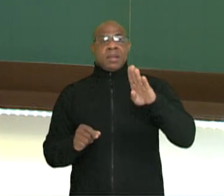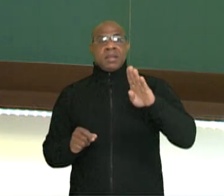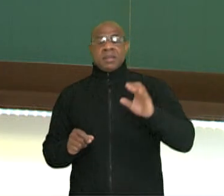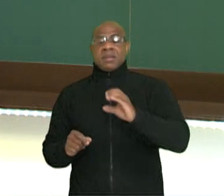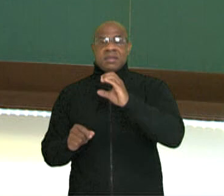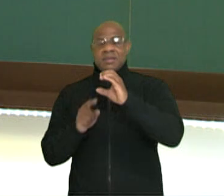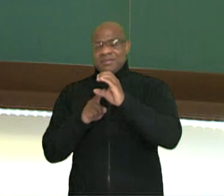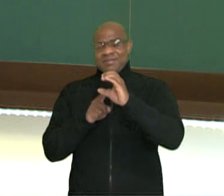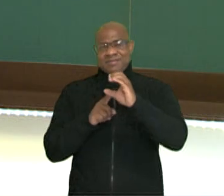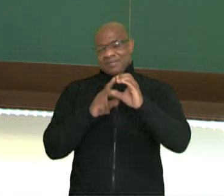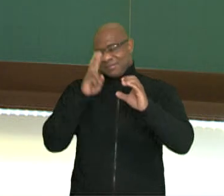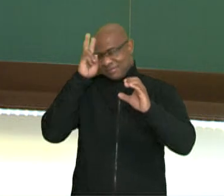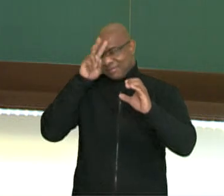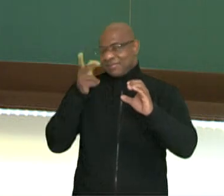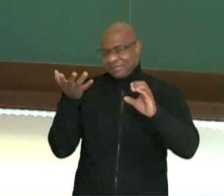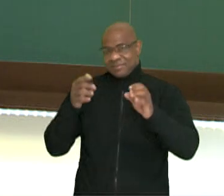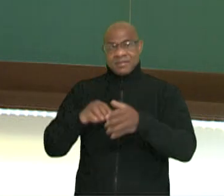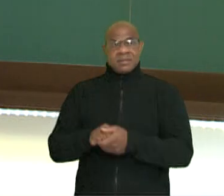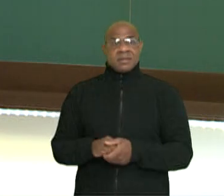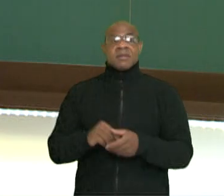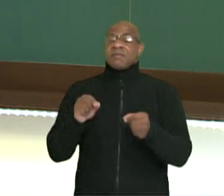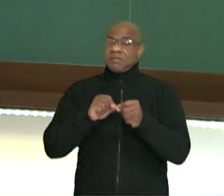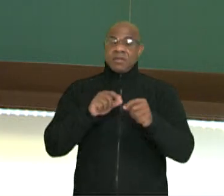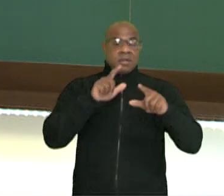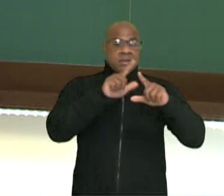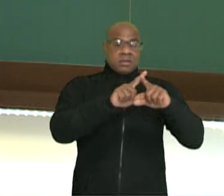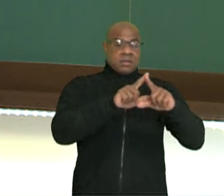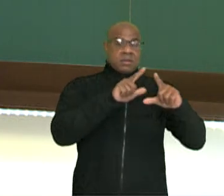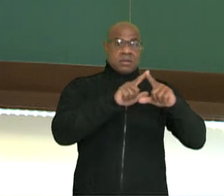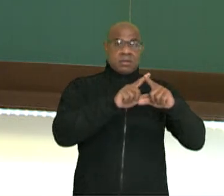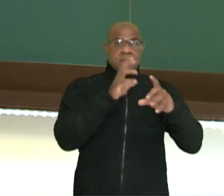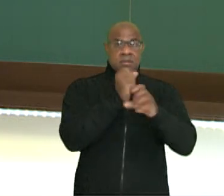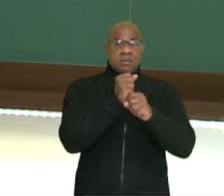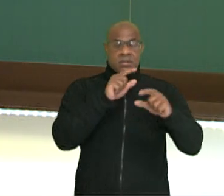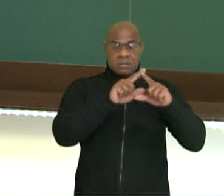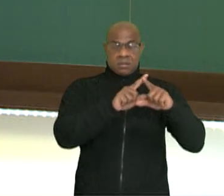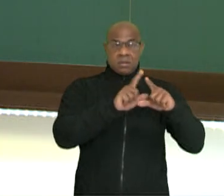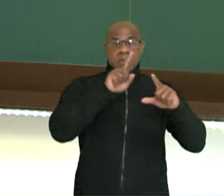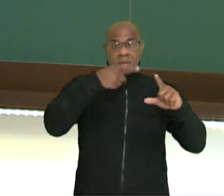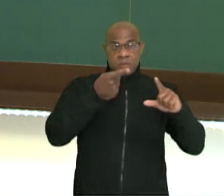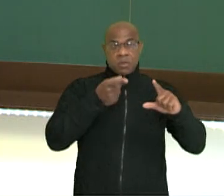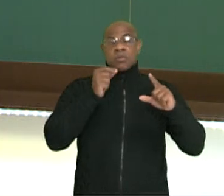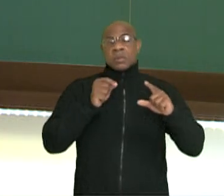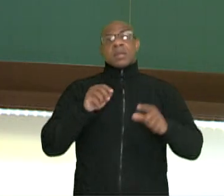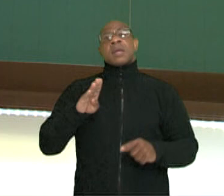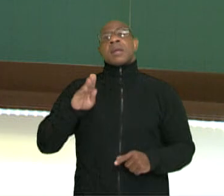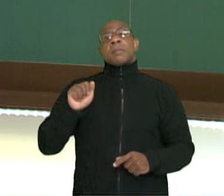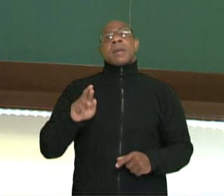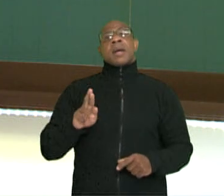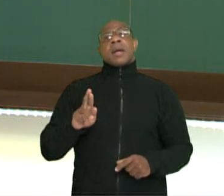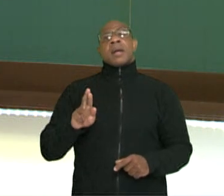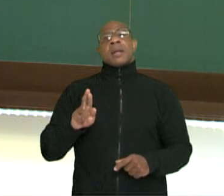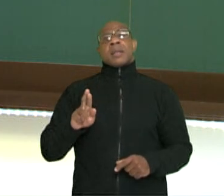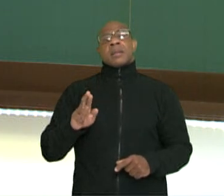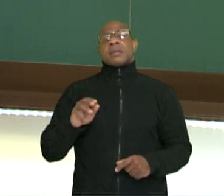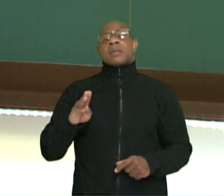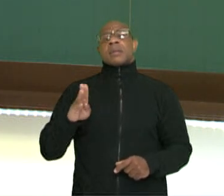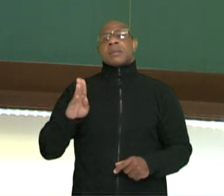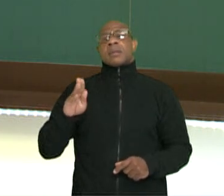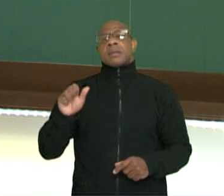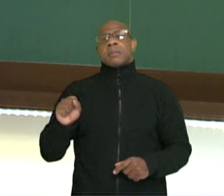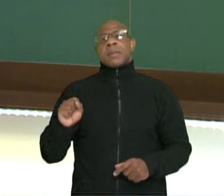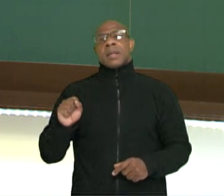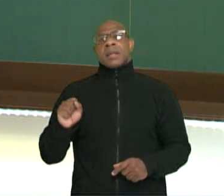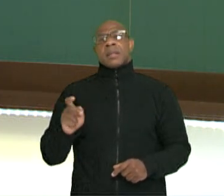225. Primeira coisa, calculo o delta pra depois colocar na fórmula de Bhaskara, certo? Então o delta é B ao quadrado.